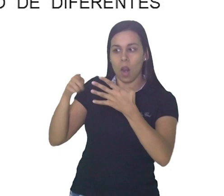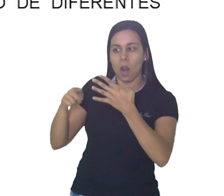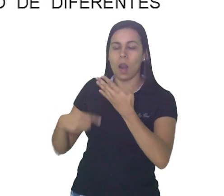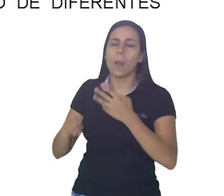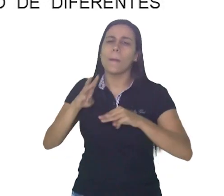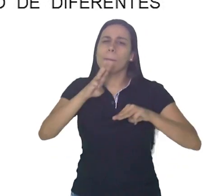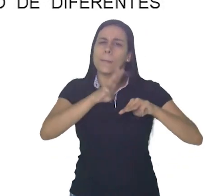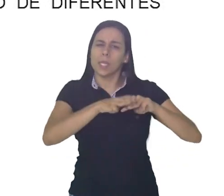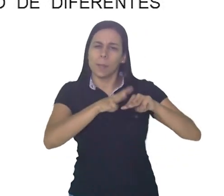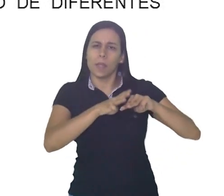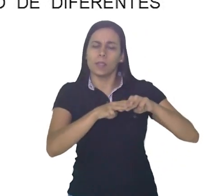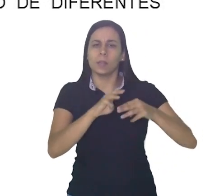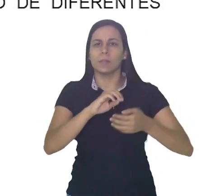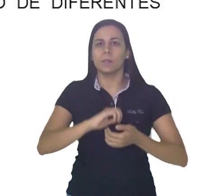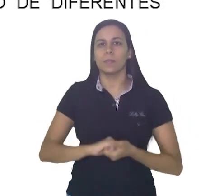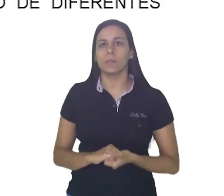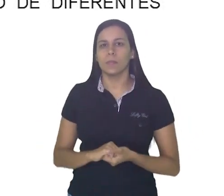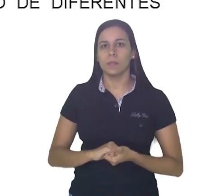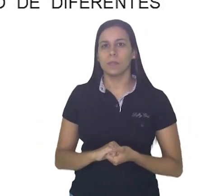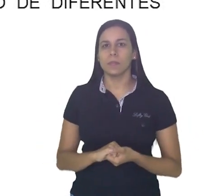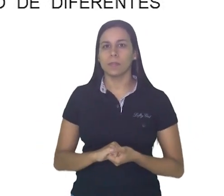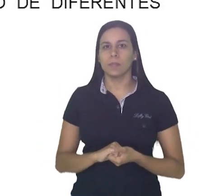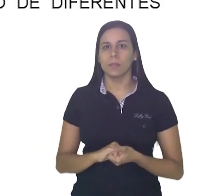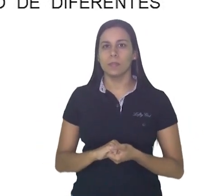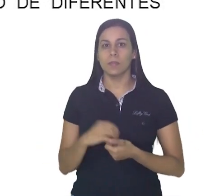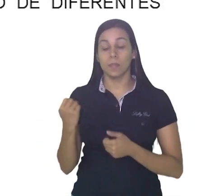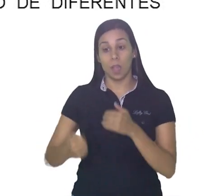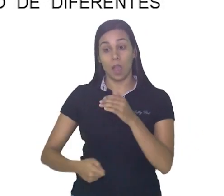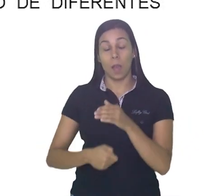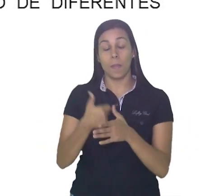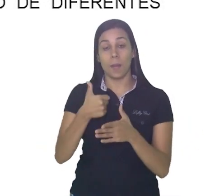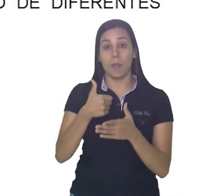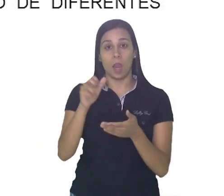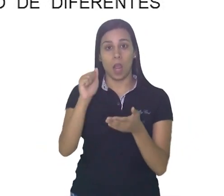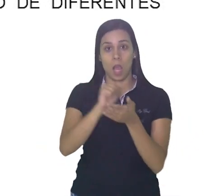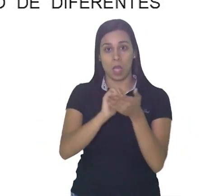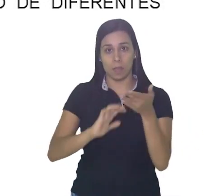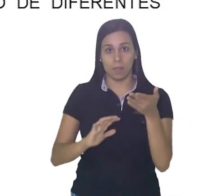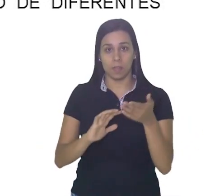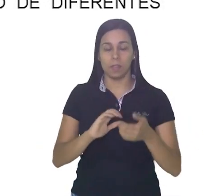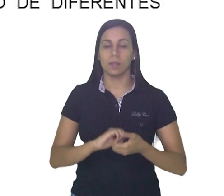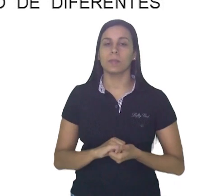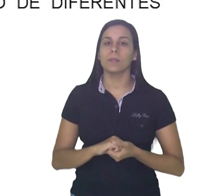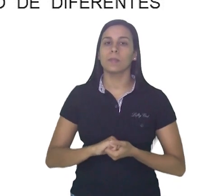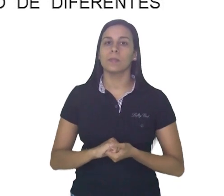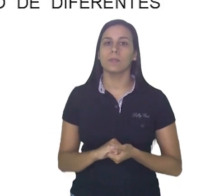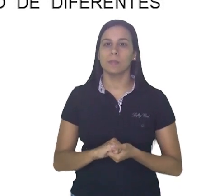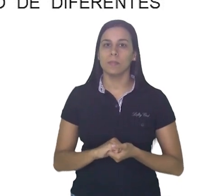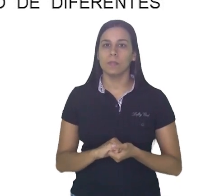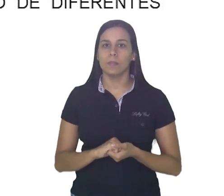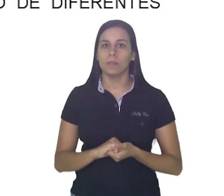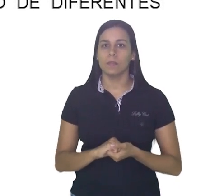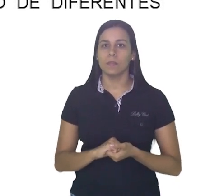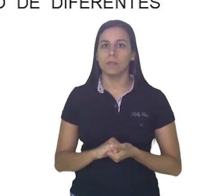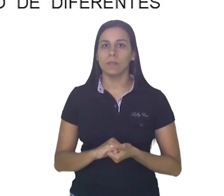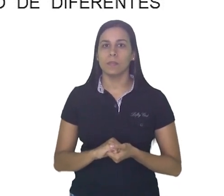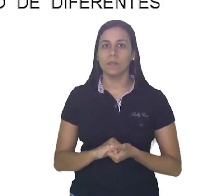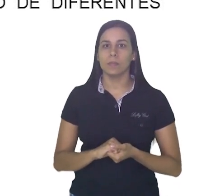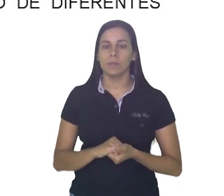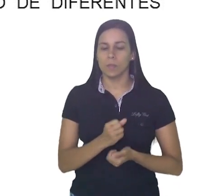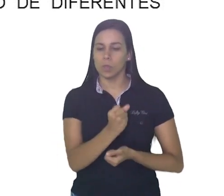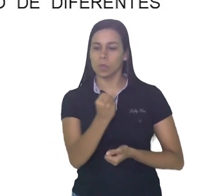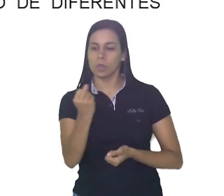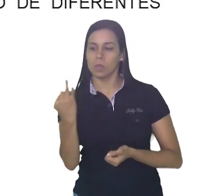do primeiro bloco de atividades da nossa apostila. Iremos ver